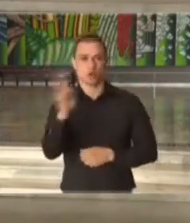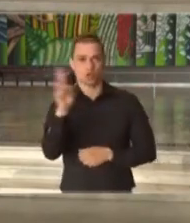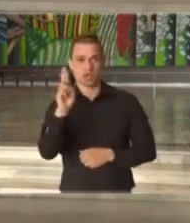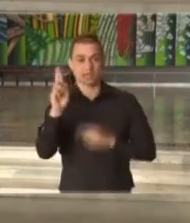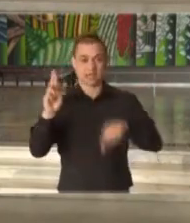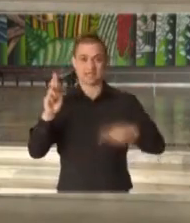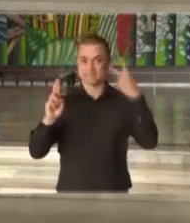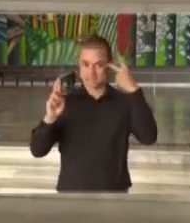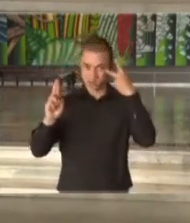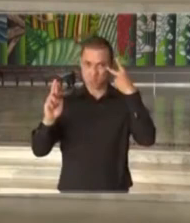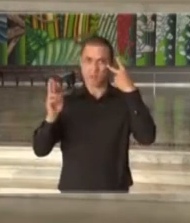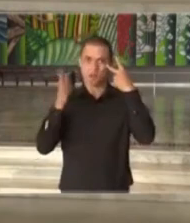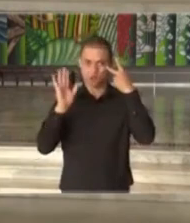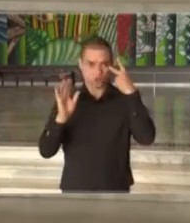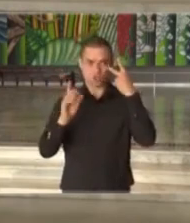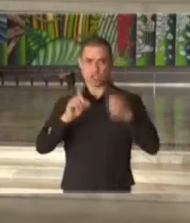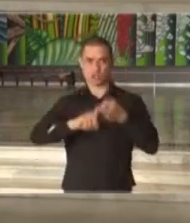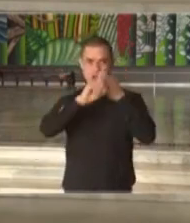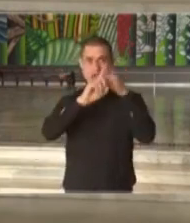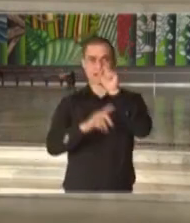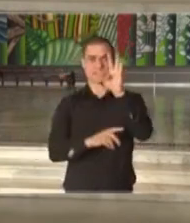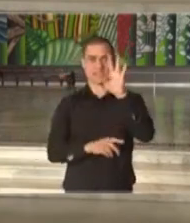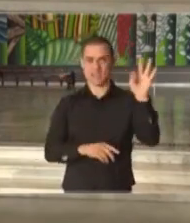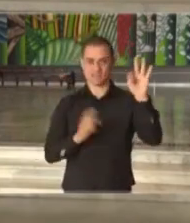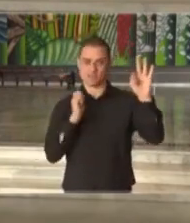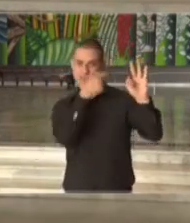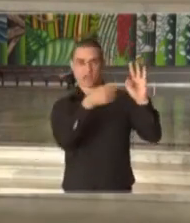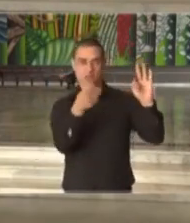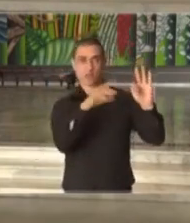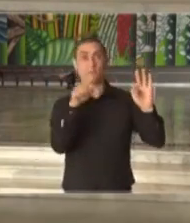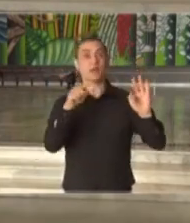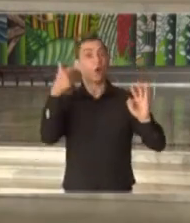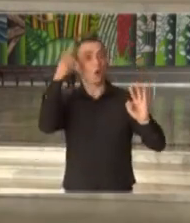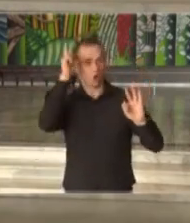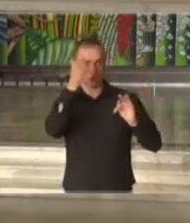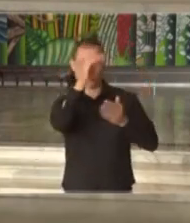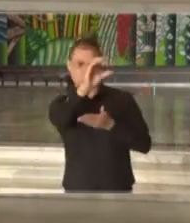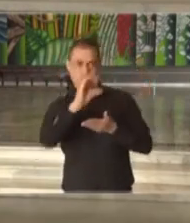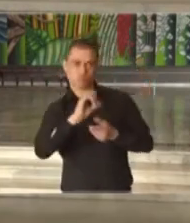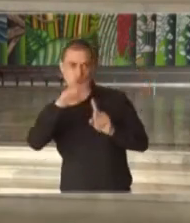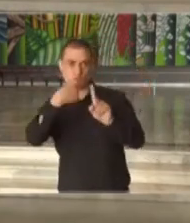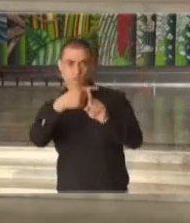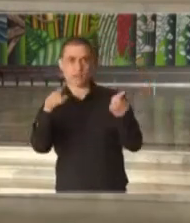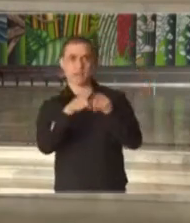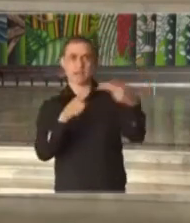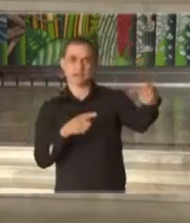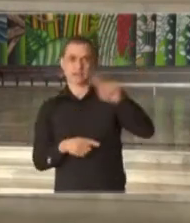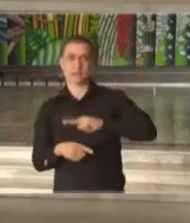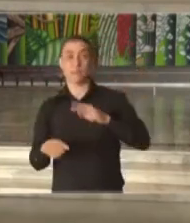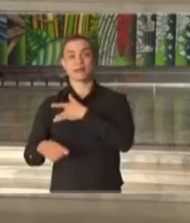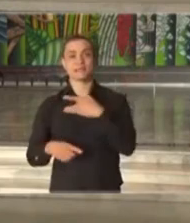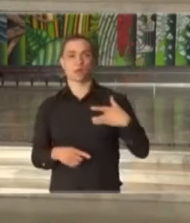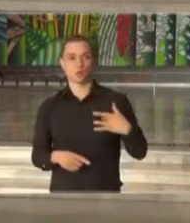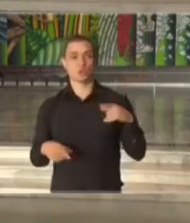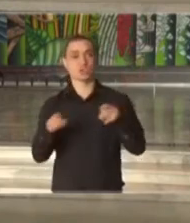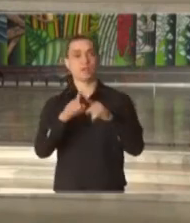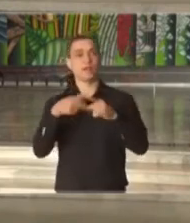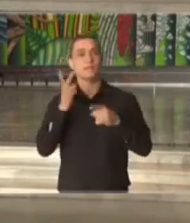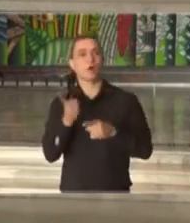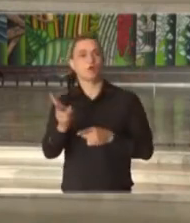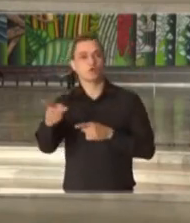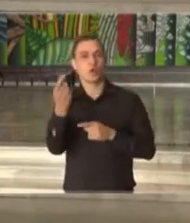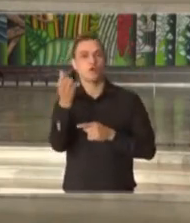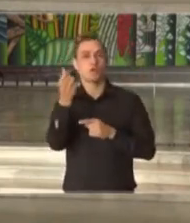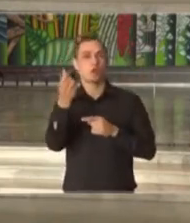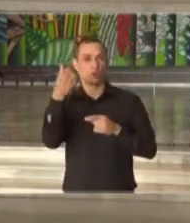São Paulo com a União já tinha sido suspensa pelo STF, mas essa nova quantia também tem a ver com uma transferência para a saúde e a manutenção do